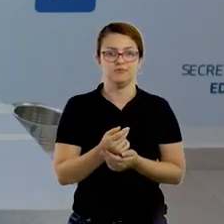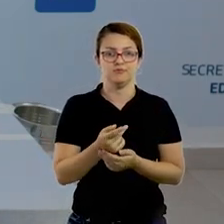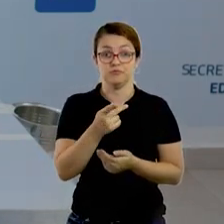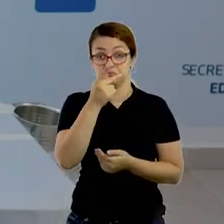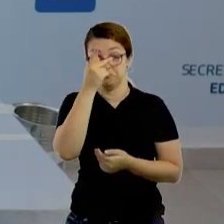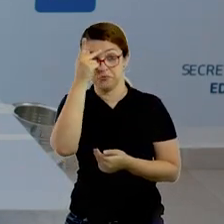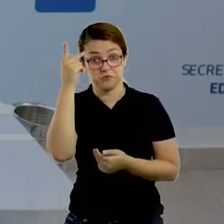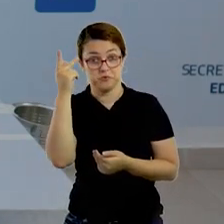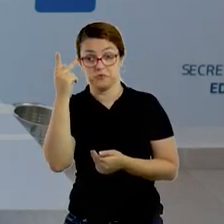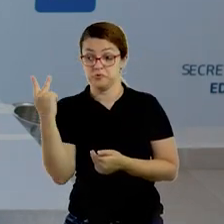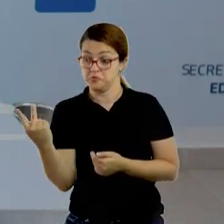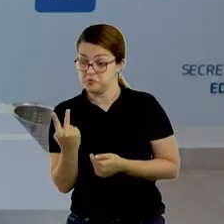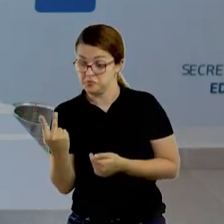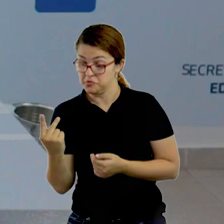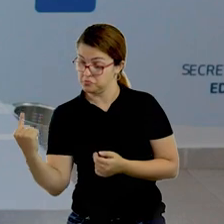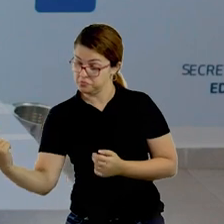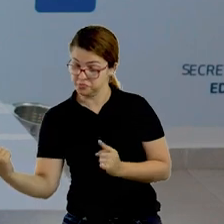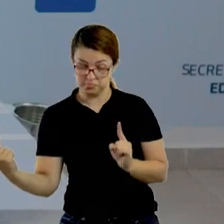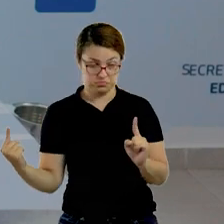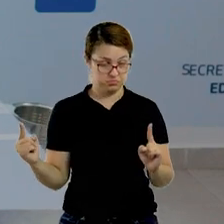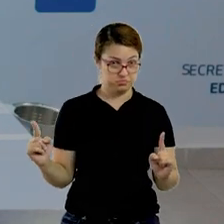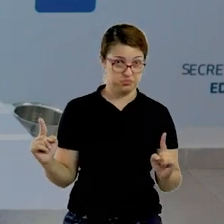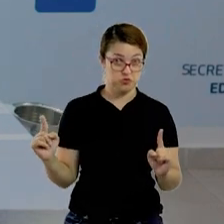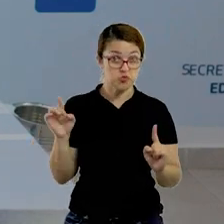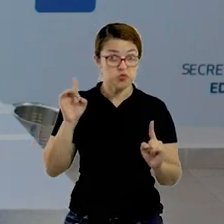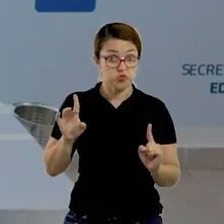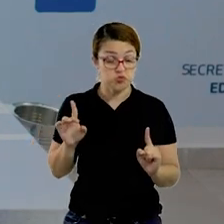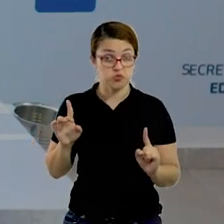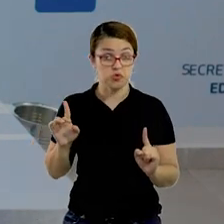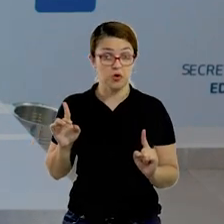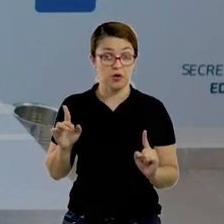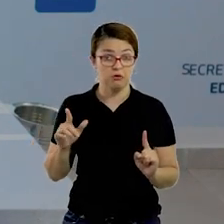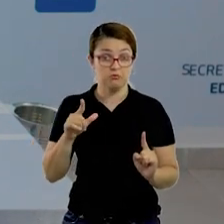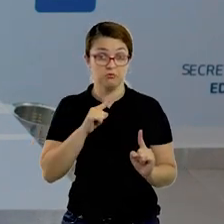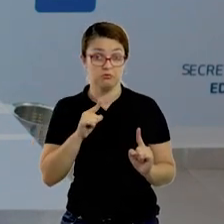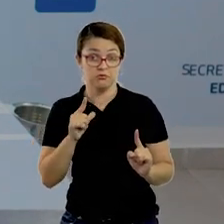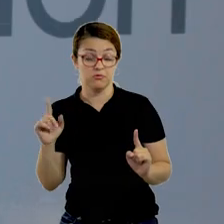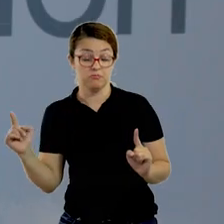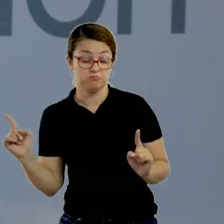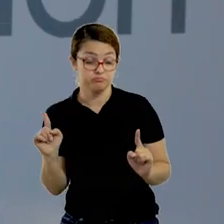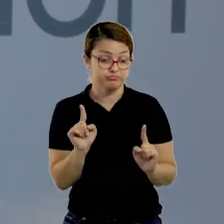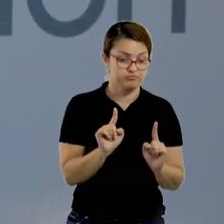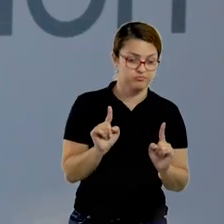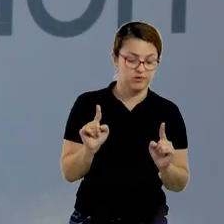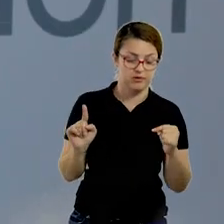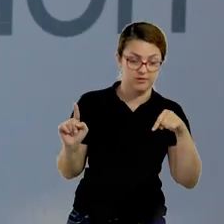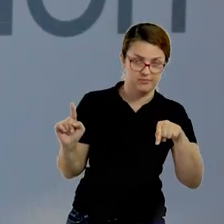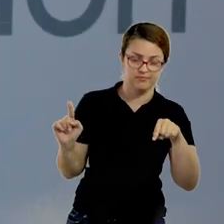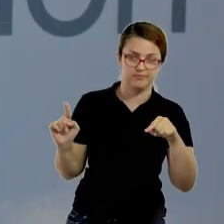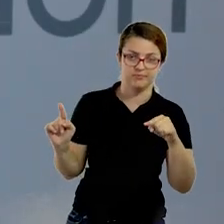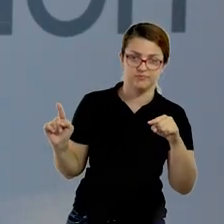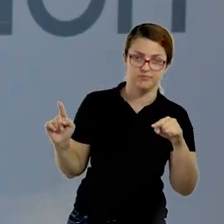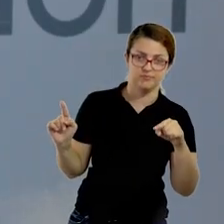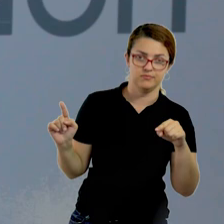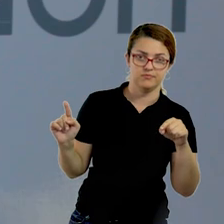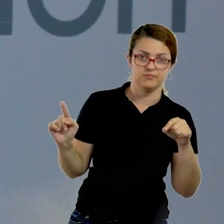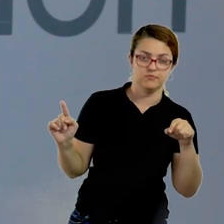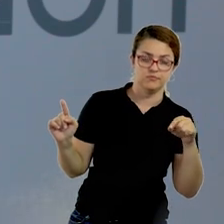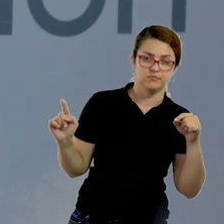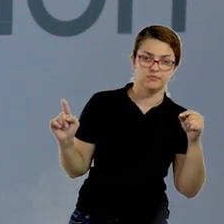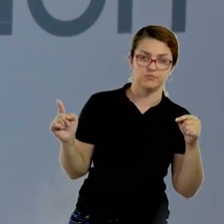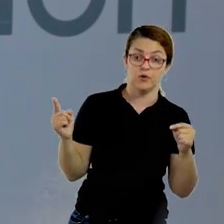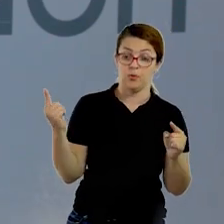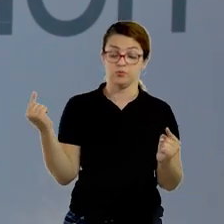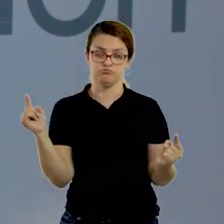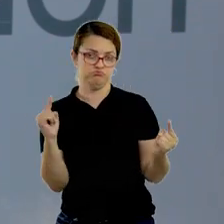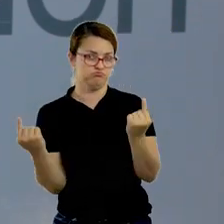cima da bolinha. Um em cada lado, ele só pode assoprar a bolinha quando estiver do seu lado do campo. Passou para lado do adversário,